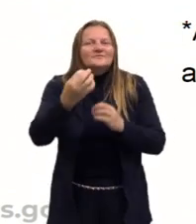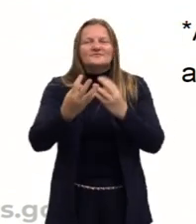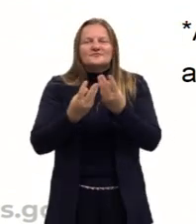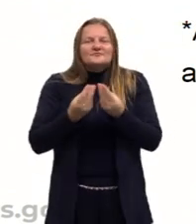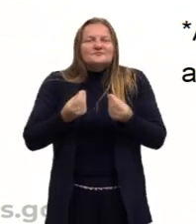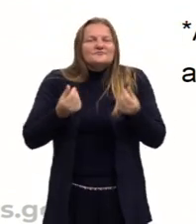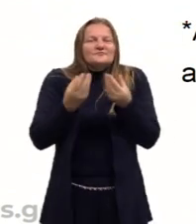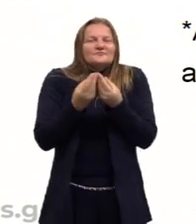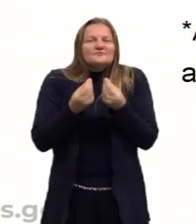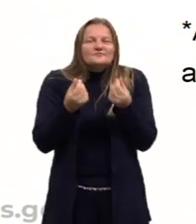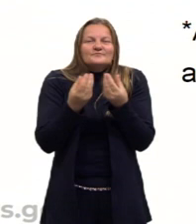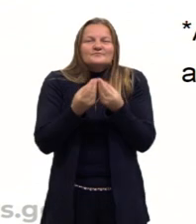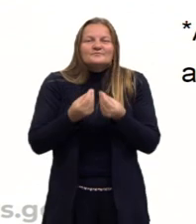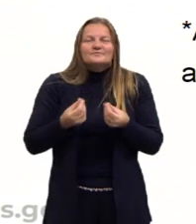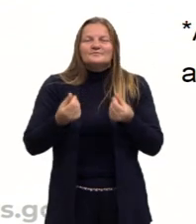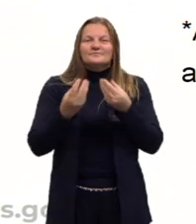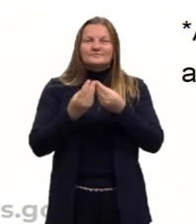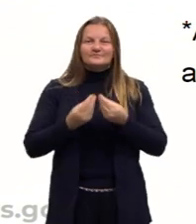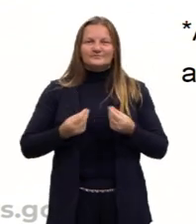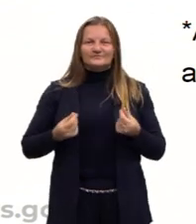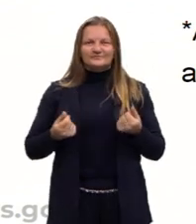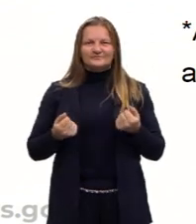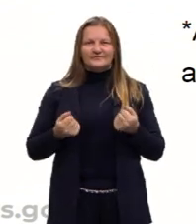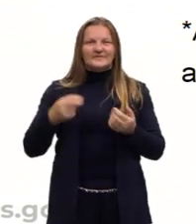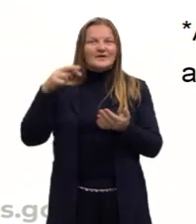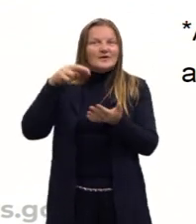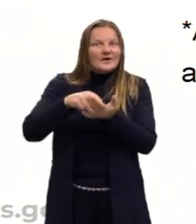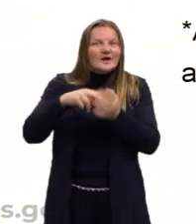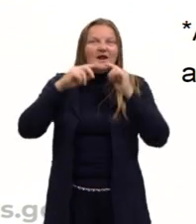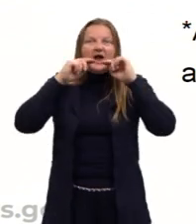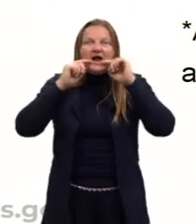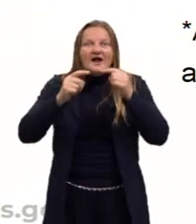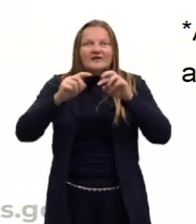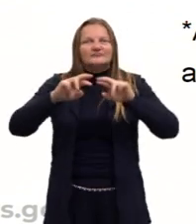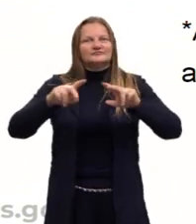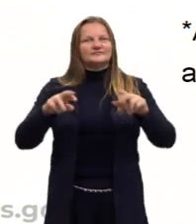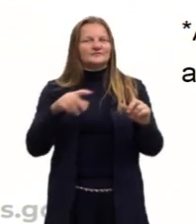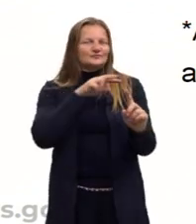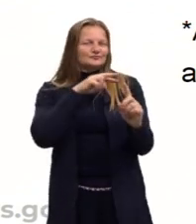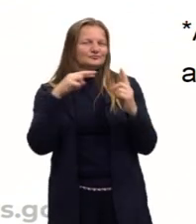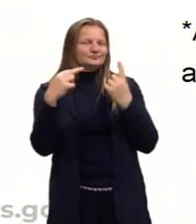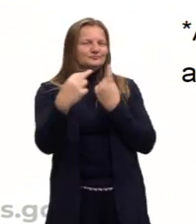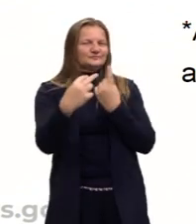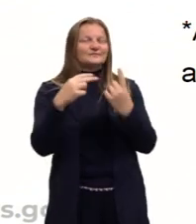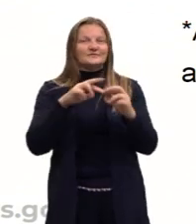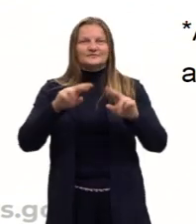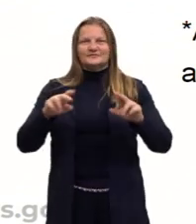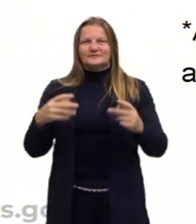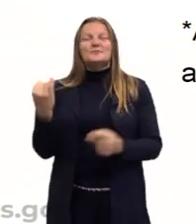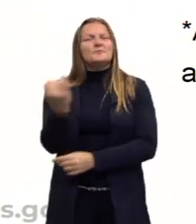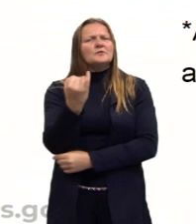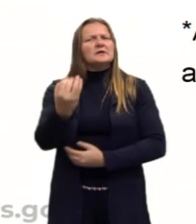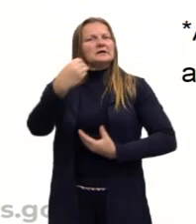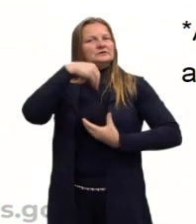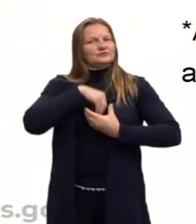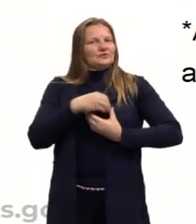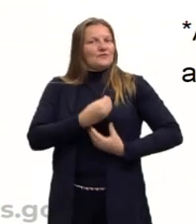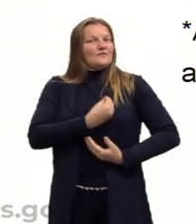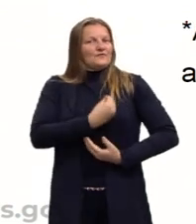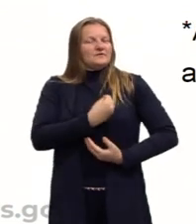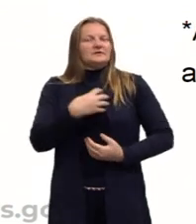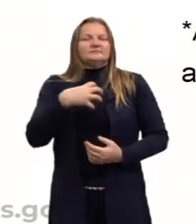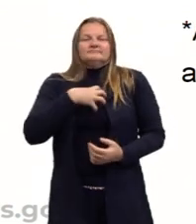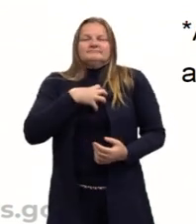visão mais crítica da realidade. Então, olha só. Ela é importante para nós. Para nós desenvolver esse